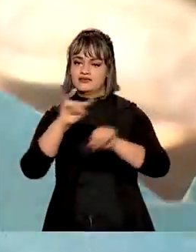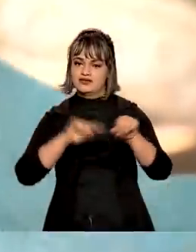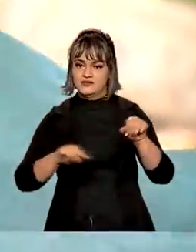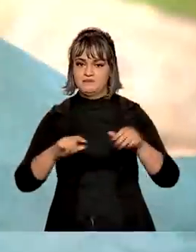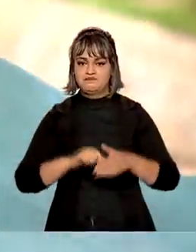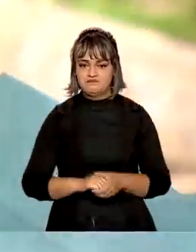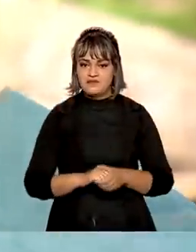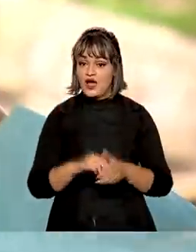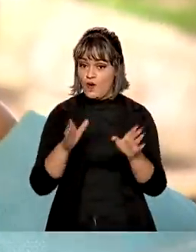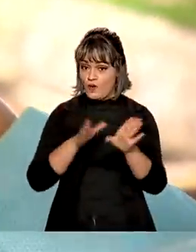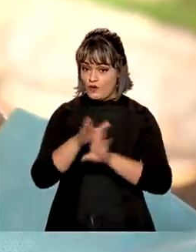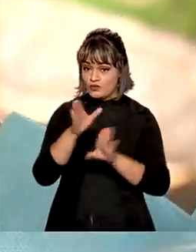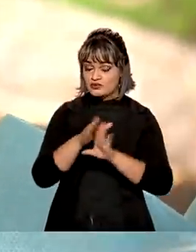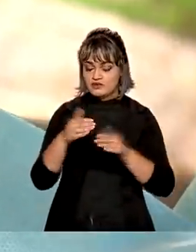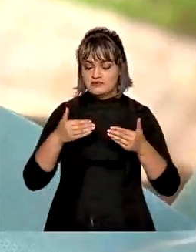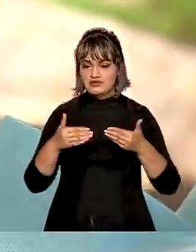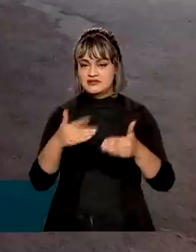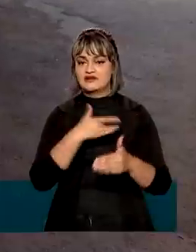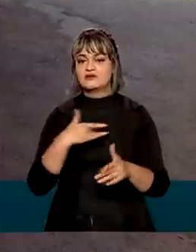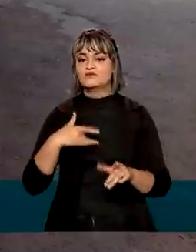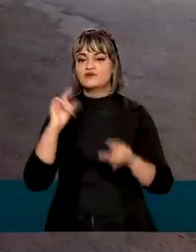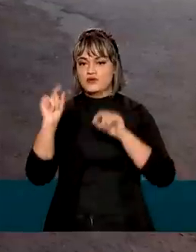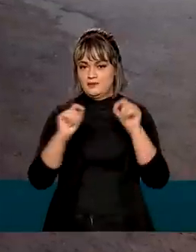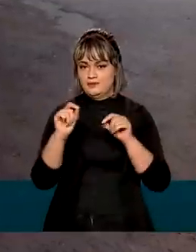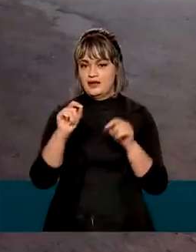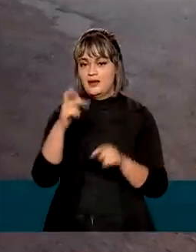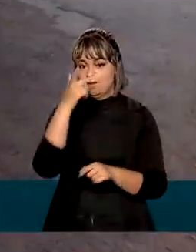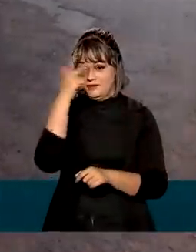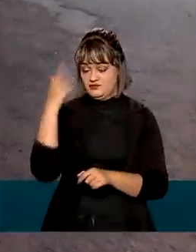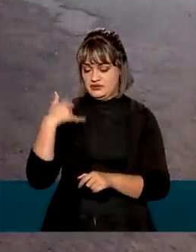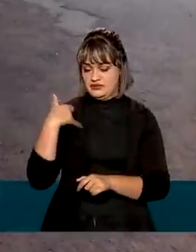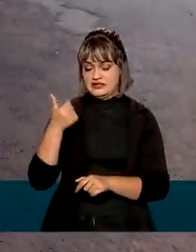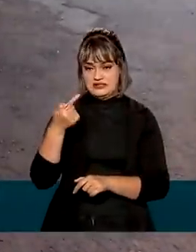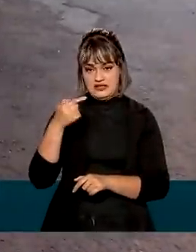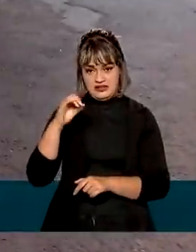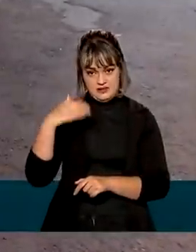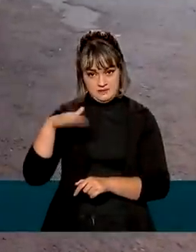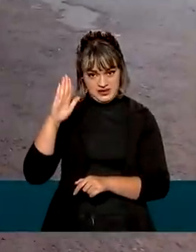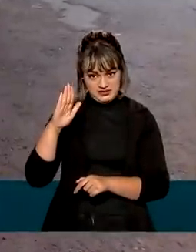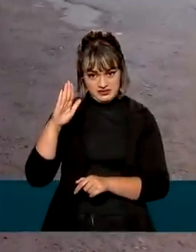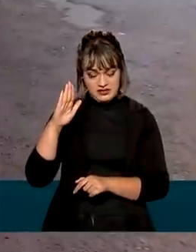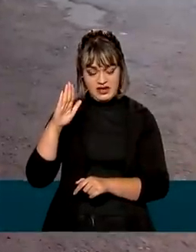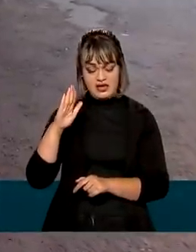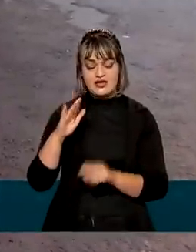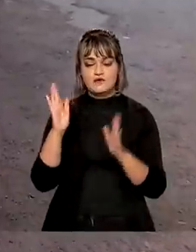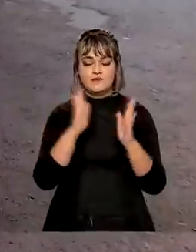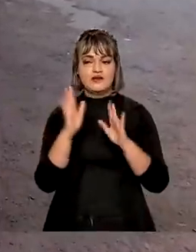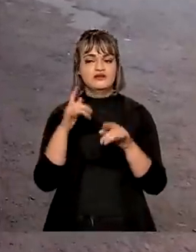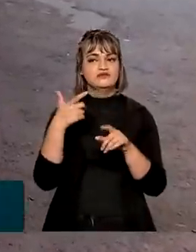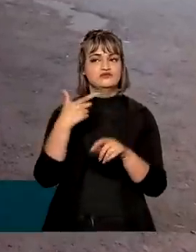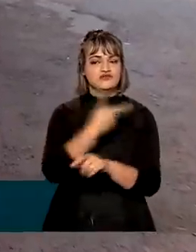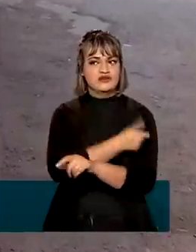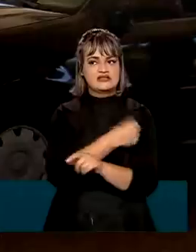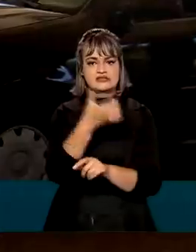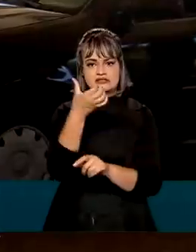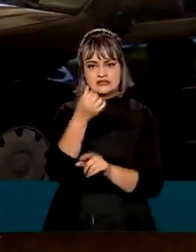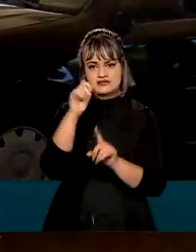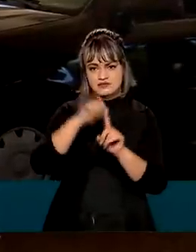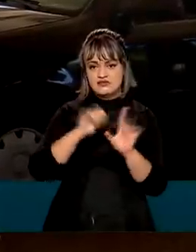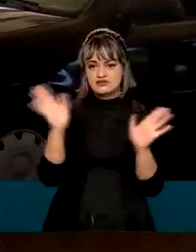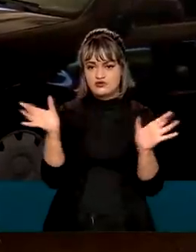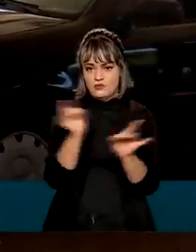A orientação do Ministério da Saúde é que pessoas com mais de 70 anos que completaram o ciclo vacinal há seis meses